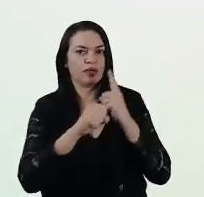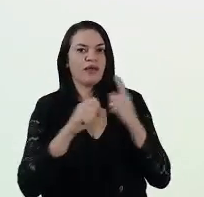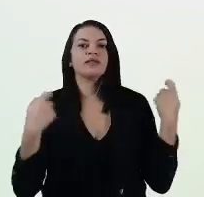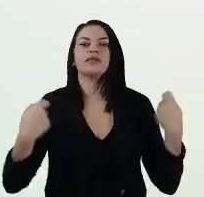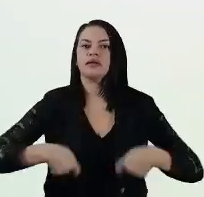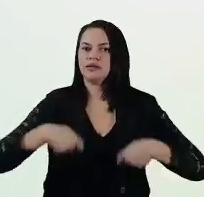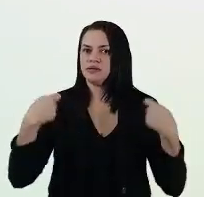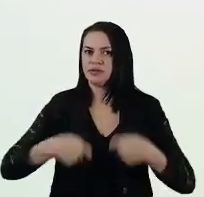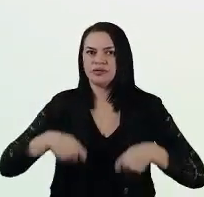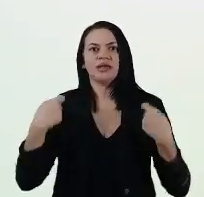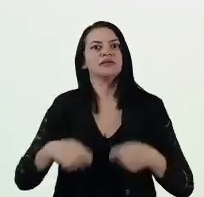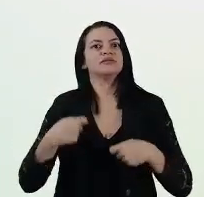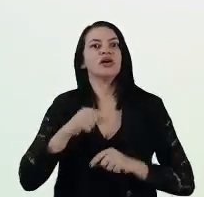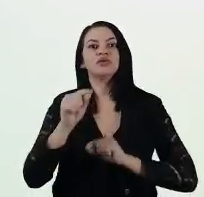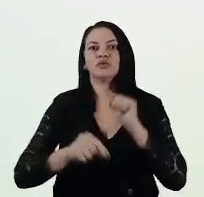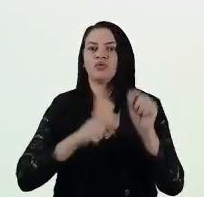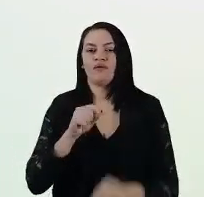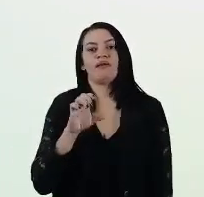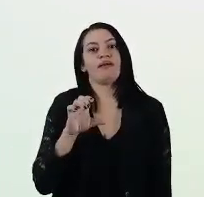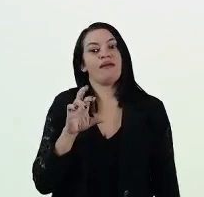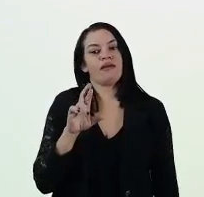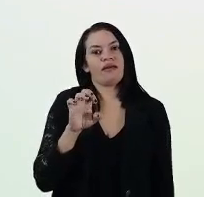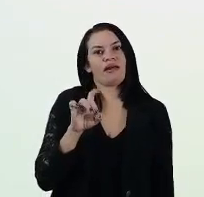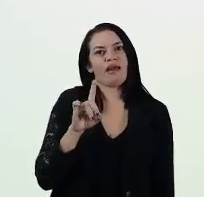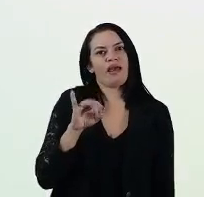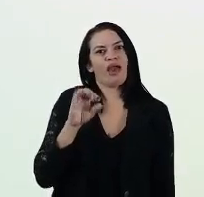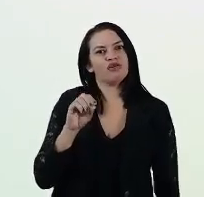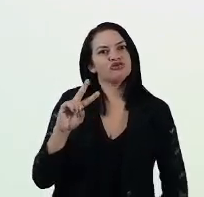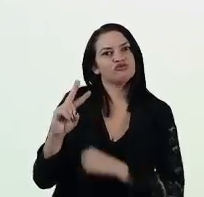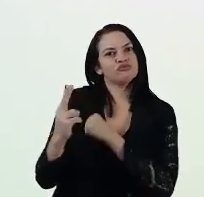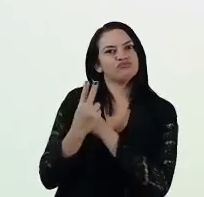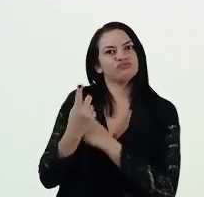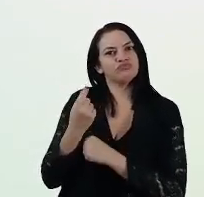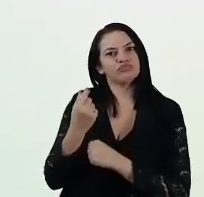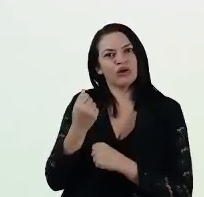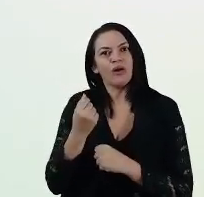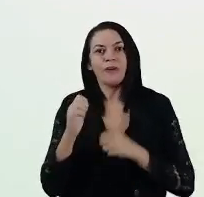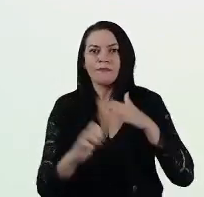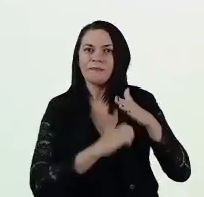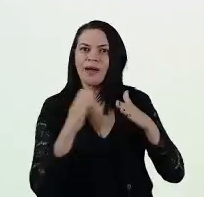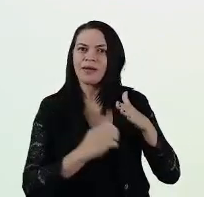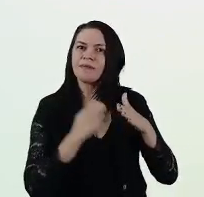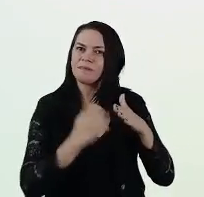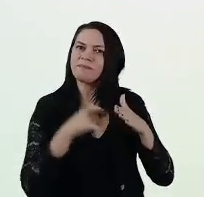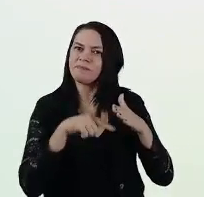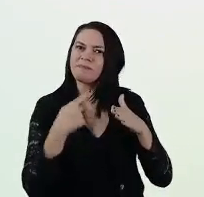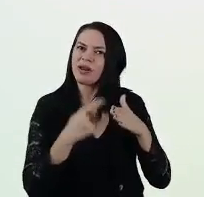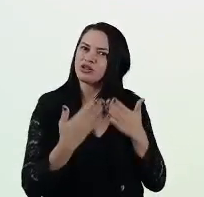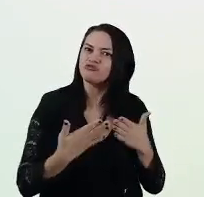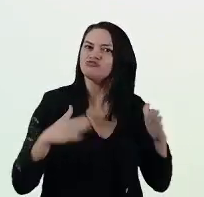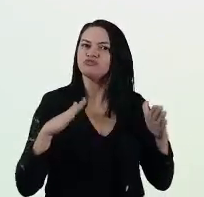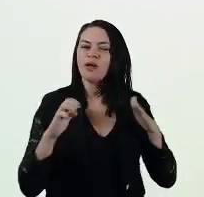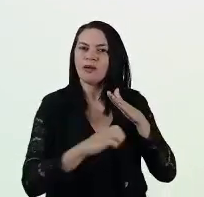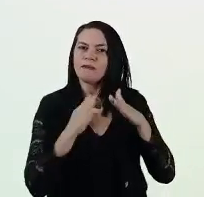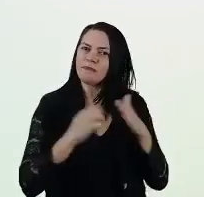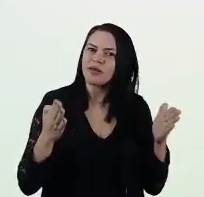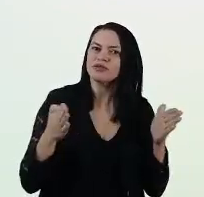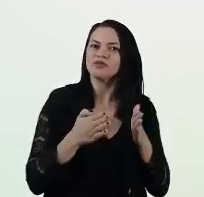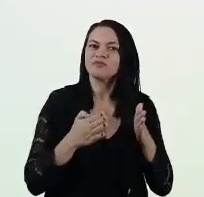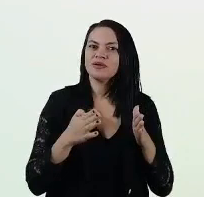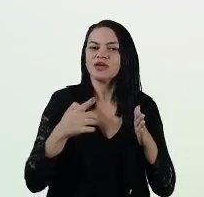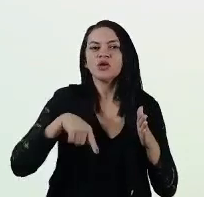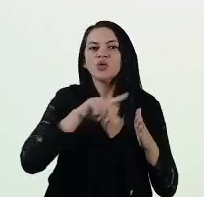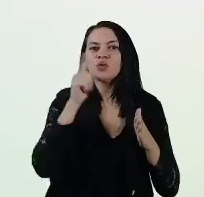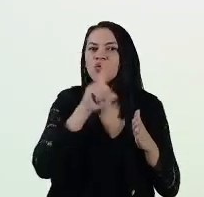necessidade de crédito para micro e pequenas empresas, assim como também políticas de estímulo ao